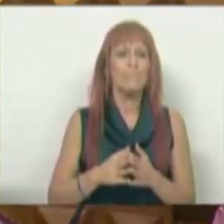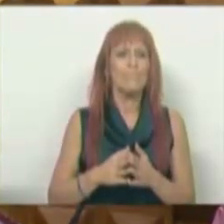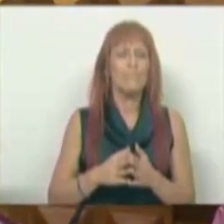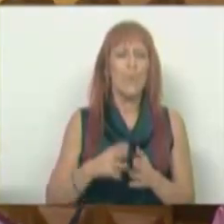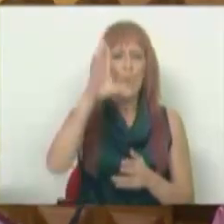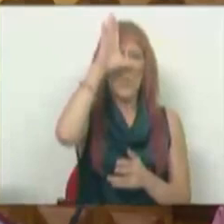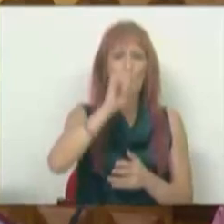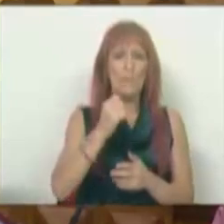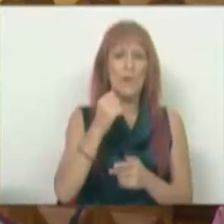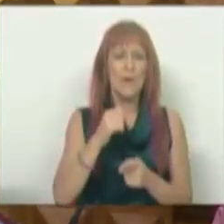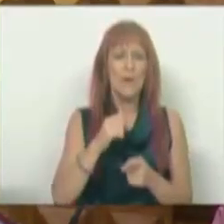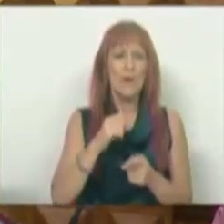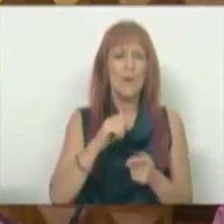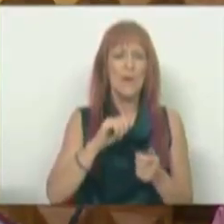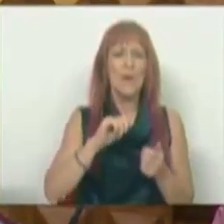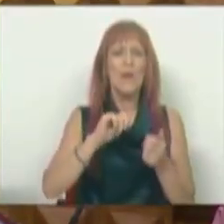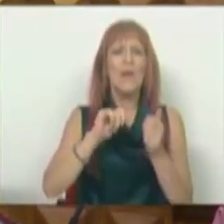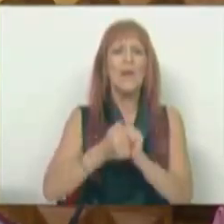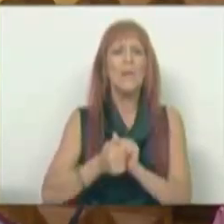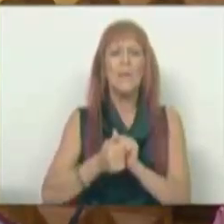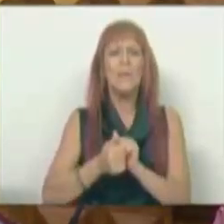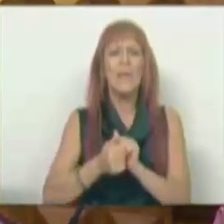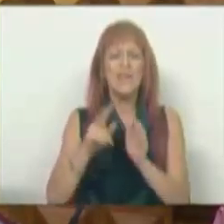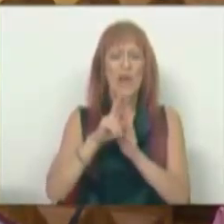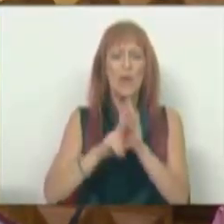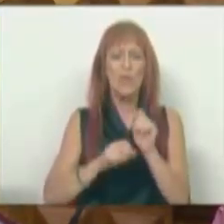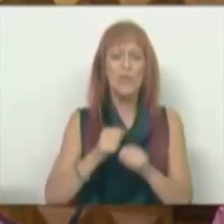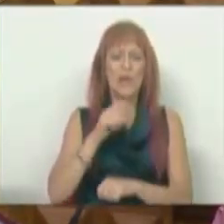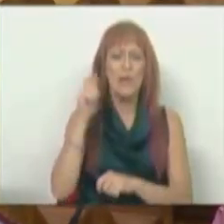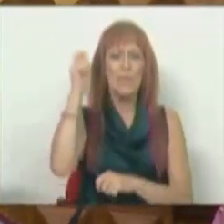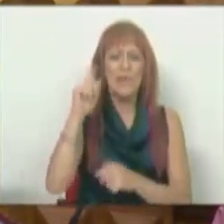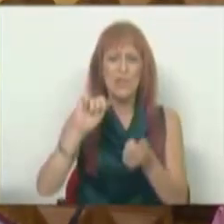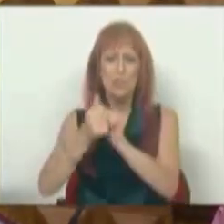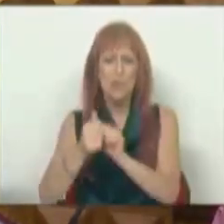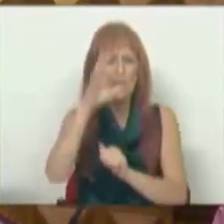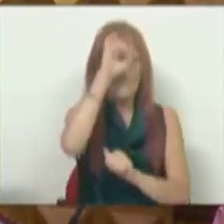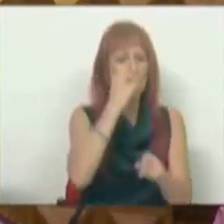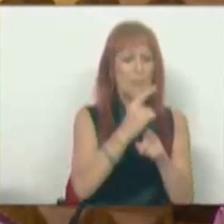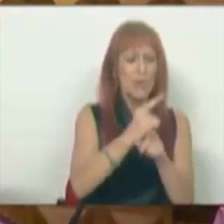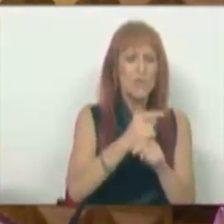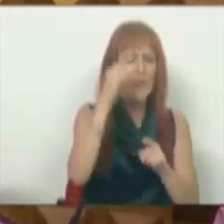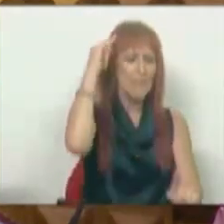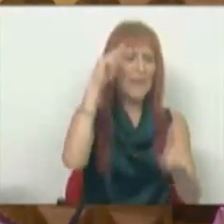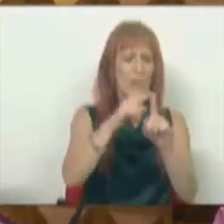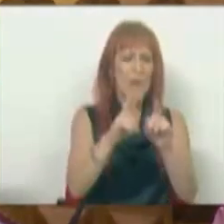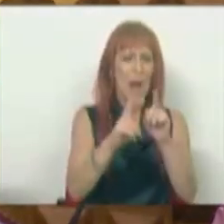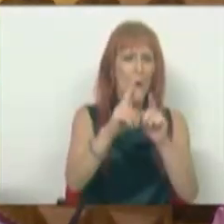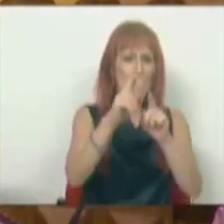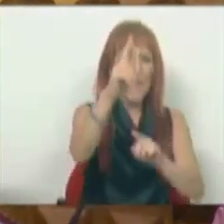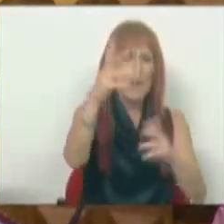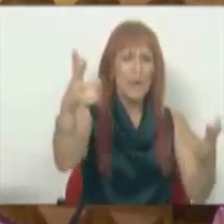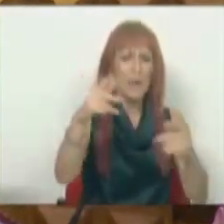O mundo muda, as regras para as pensões mudam, mas o Governo mantém a meta de aumentar